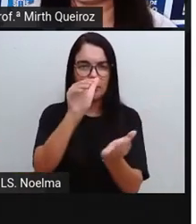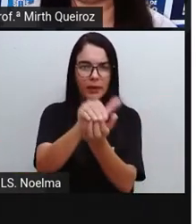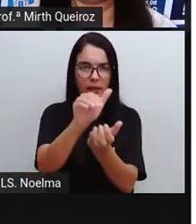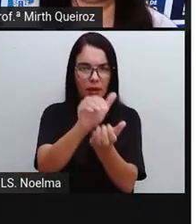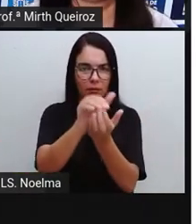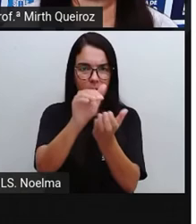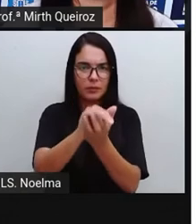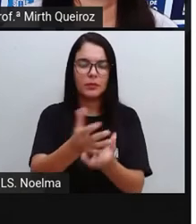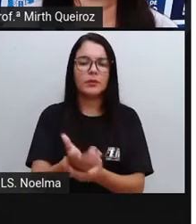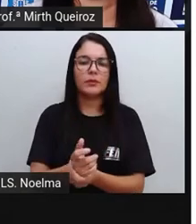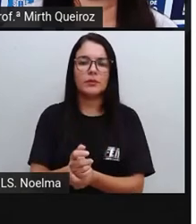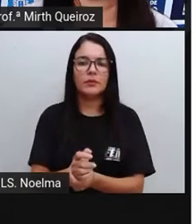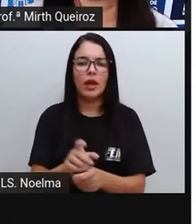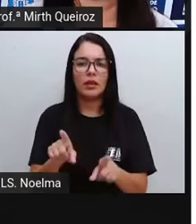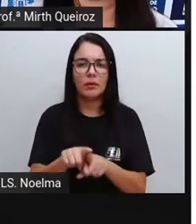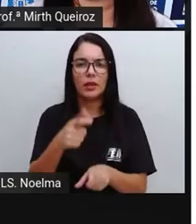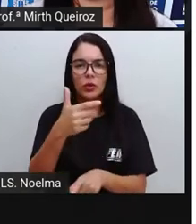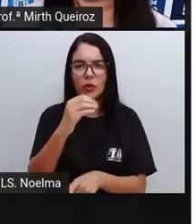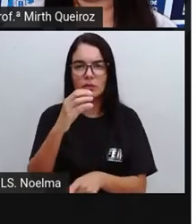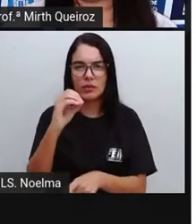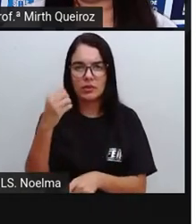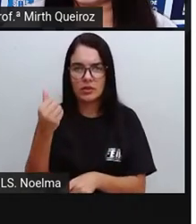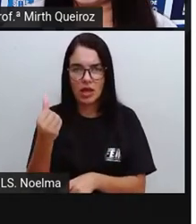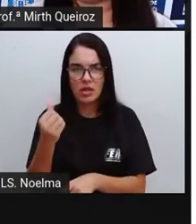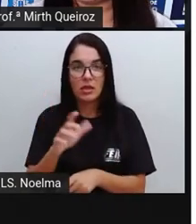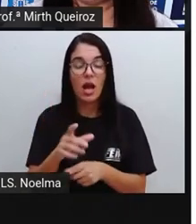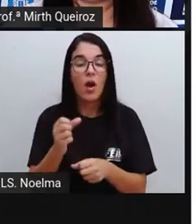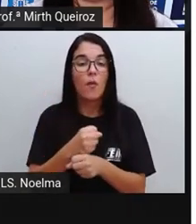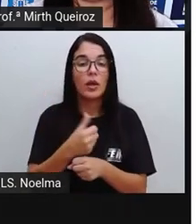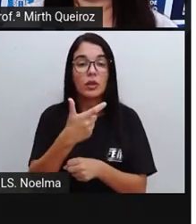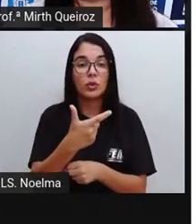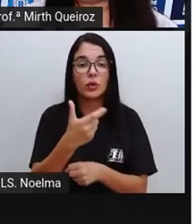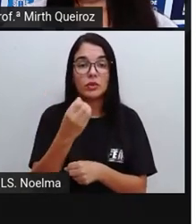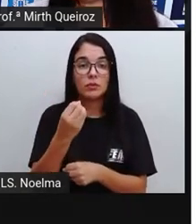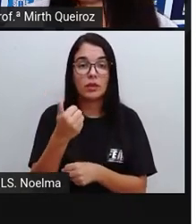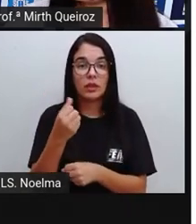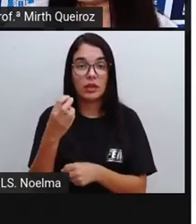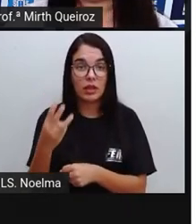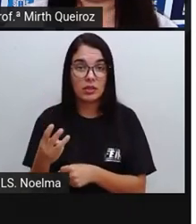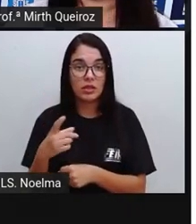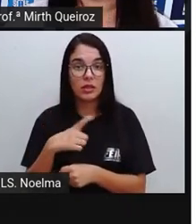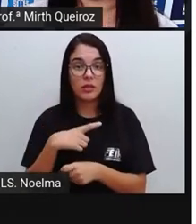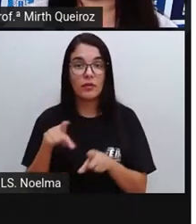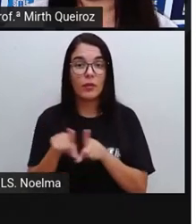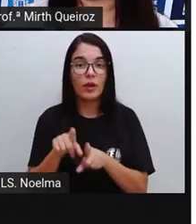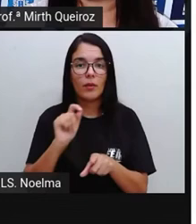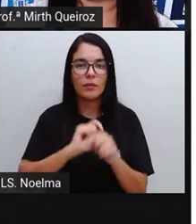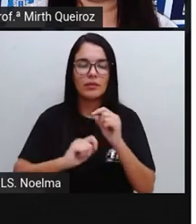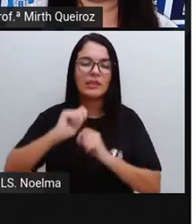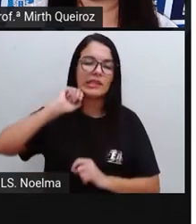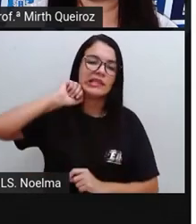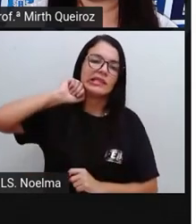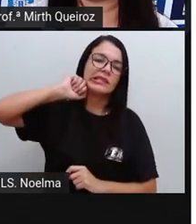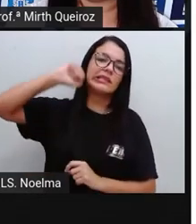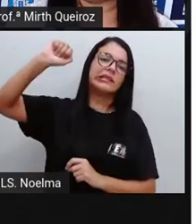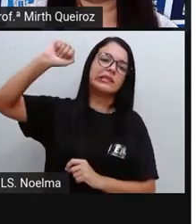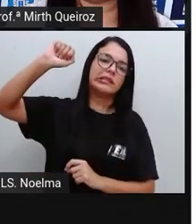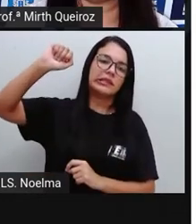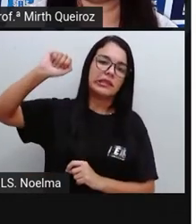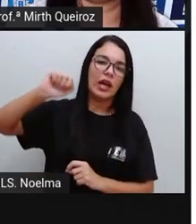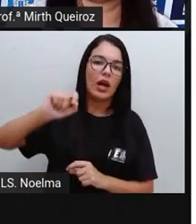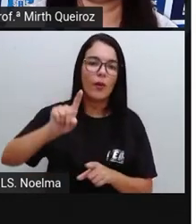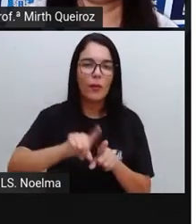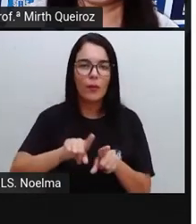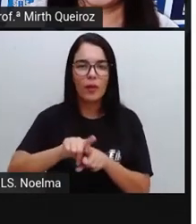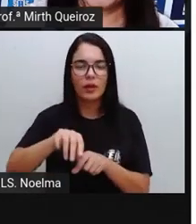2006. Em 2013, ele também foi agraciado pela medalha de Tiradentes, né? Que foi concedida pela Assembleia Estadual do